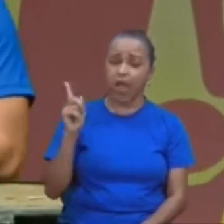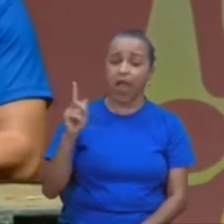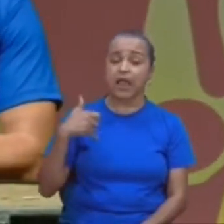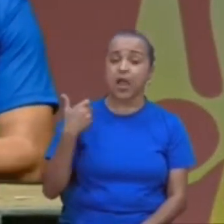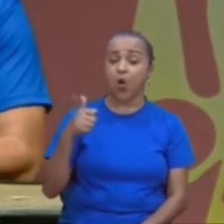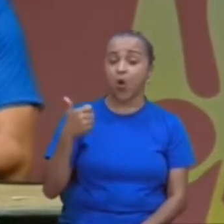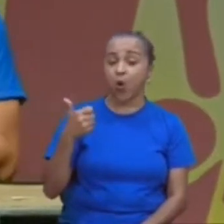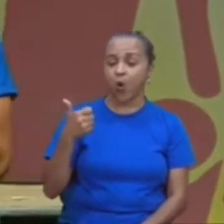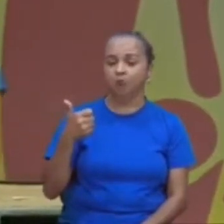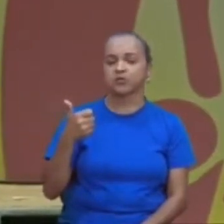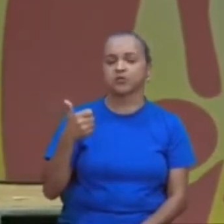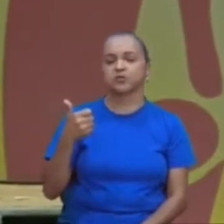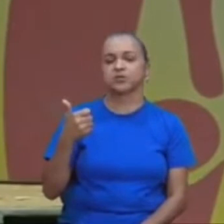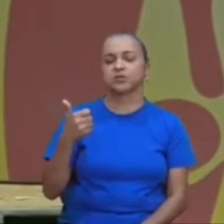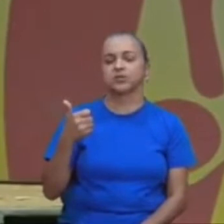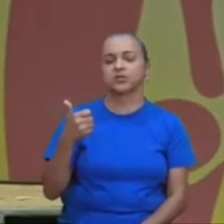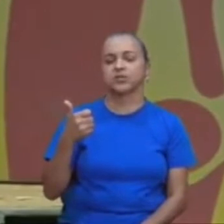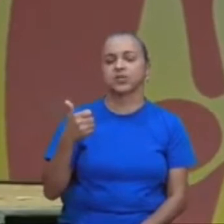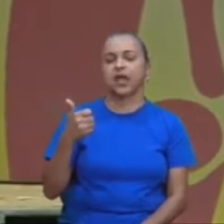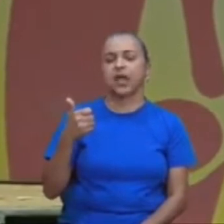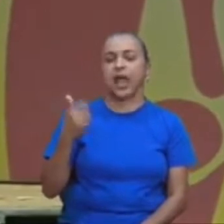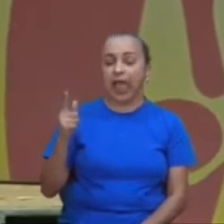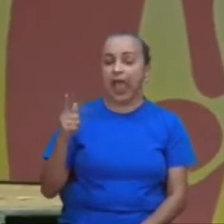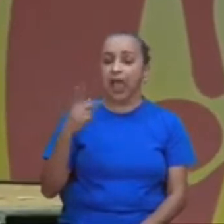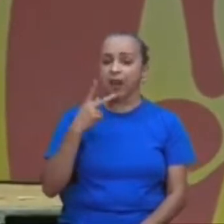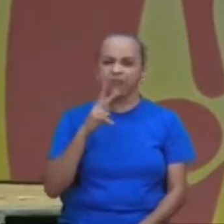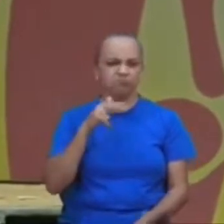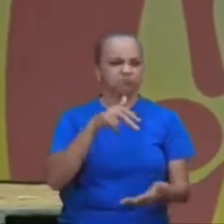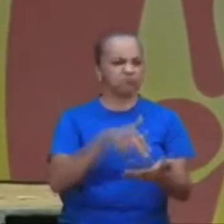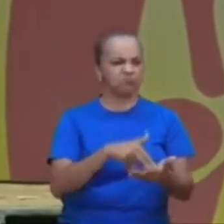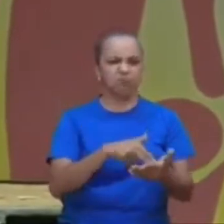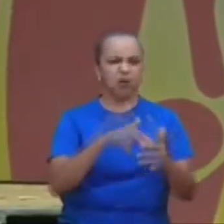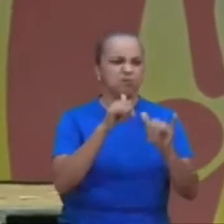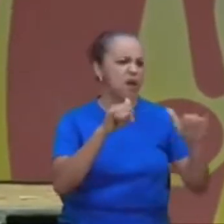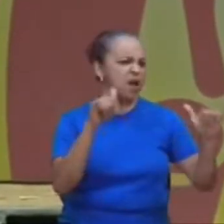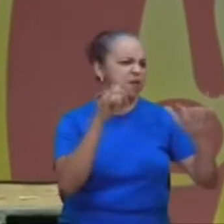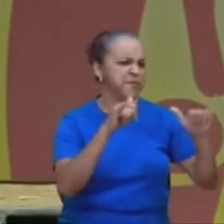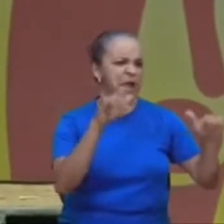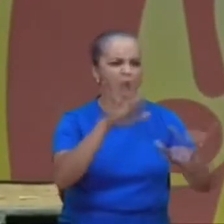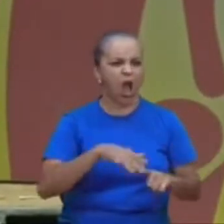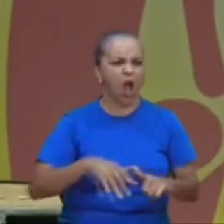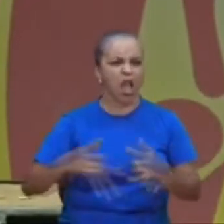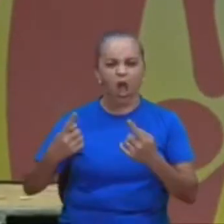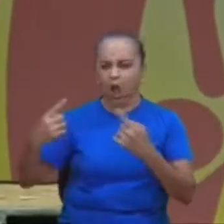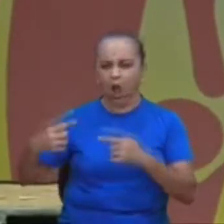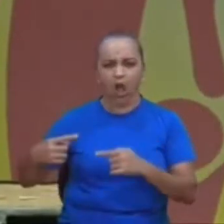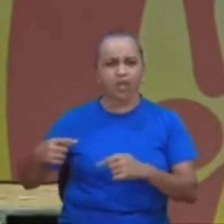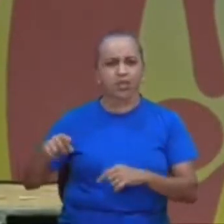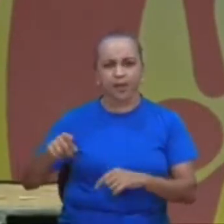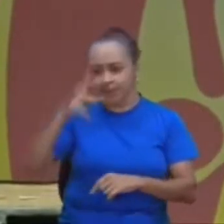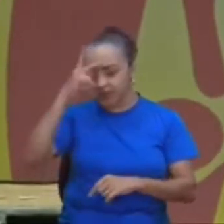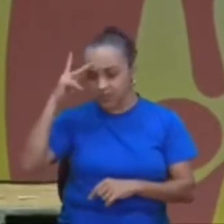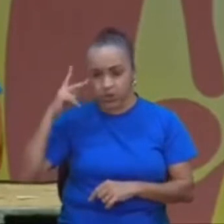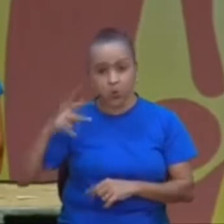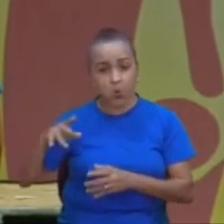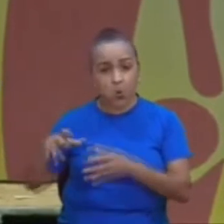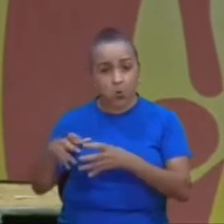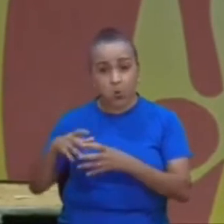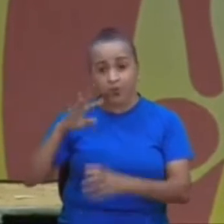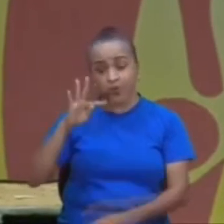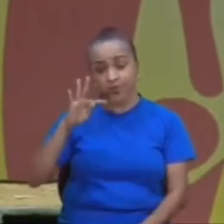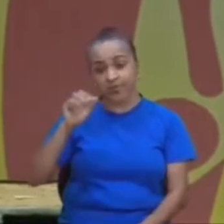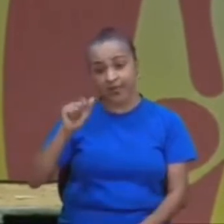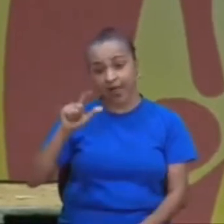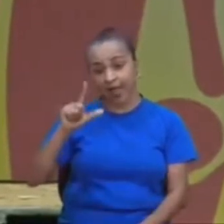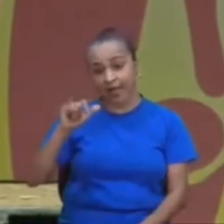11 anos de idade, ela denunciou abusos contra meninas praticados pelo Talibã, principalmente